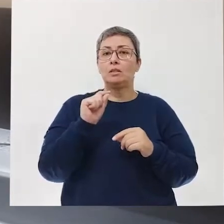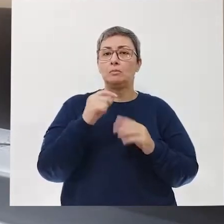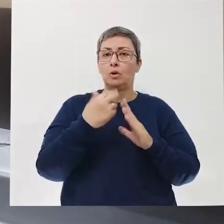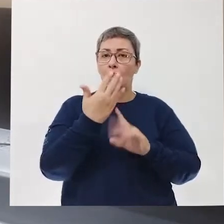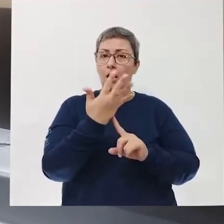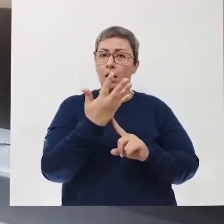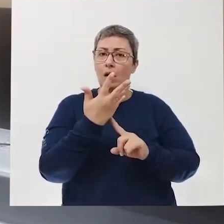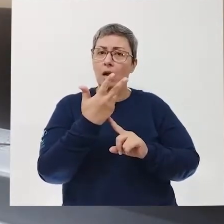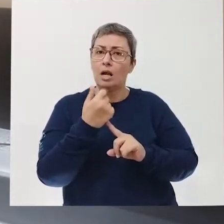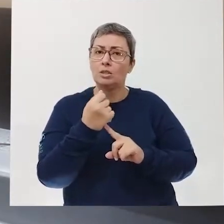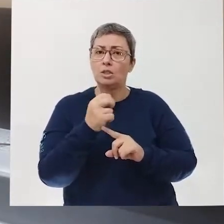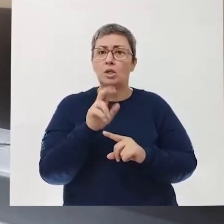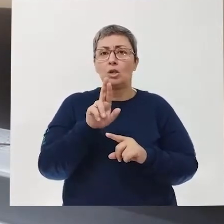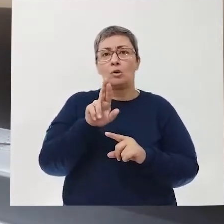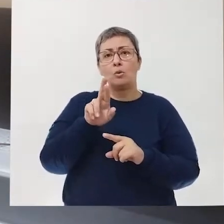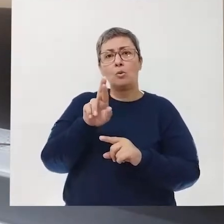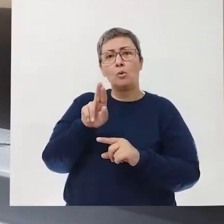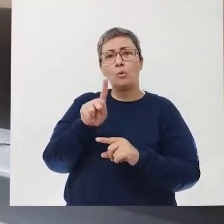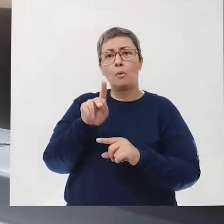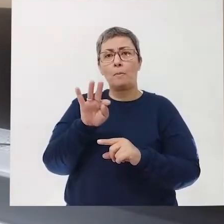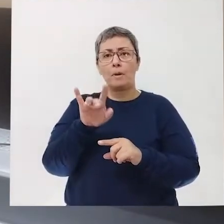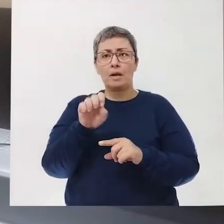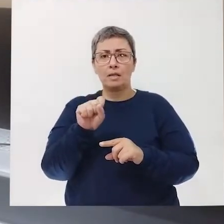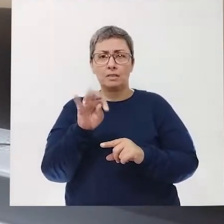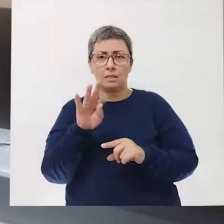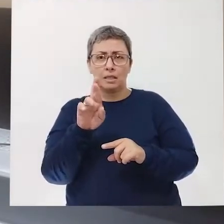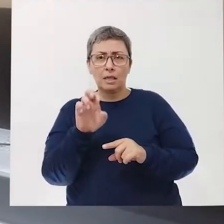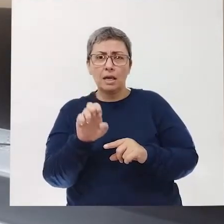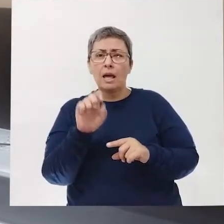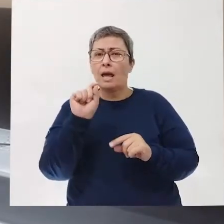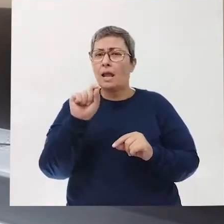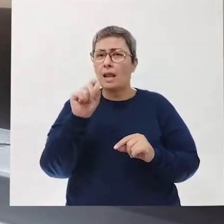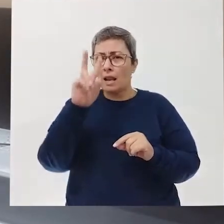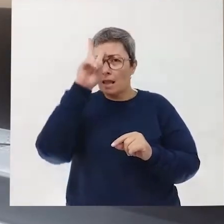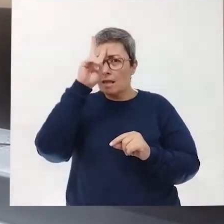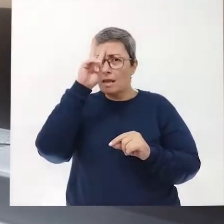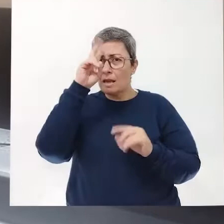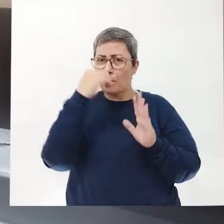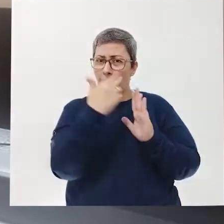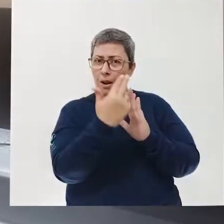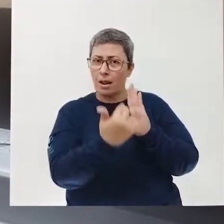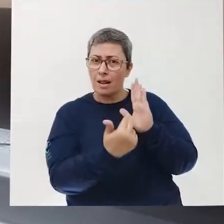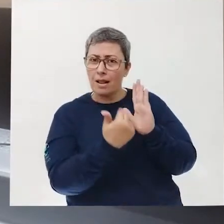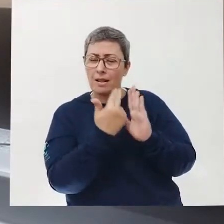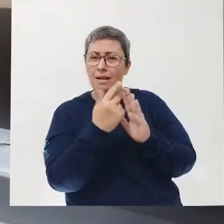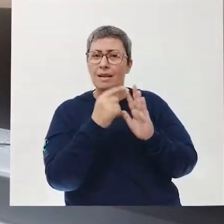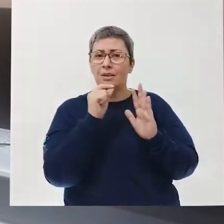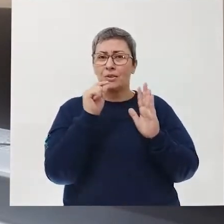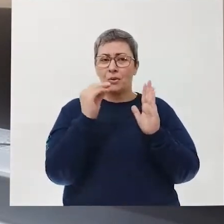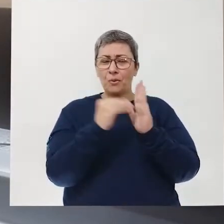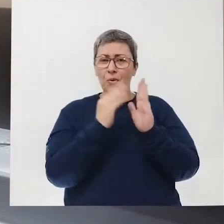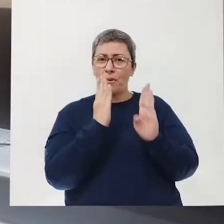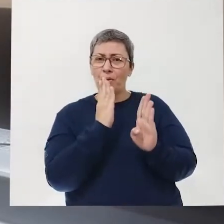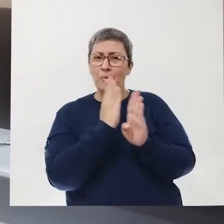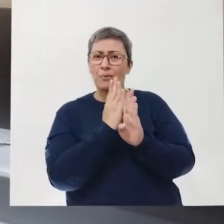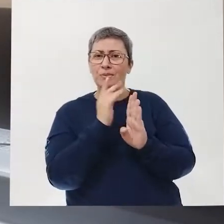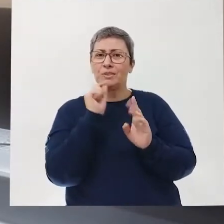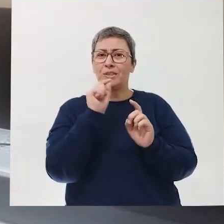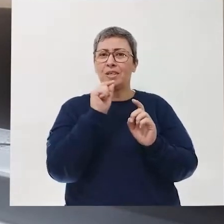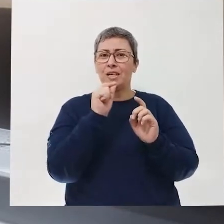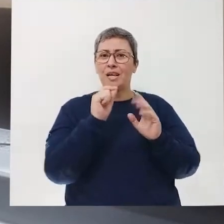rupestre, né? Arte rupestre, lembra? Arte rupestre é aquelas pinturas, aqueles registros encontrados